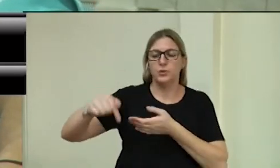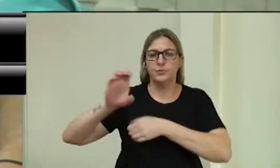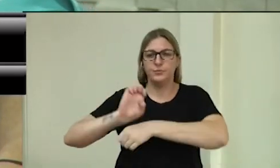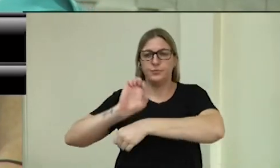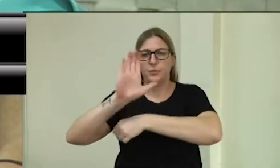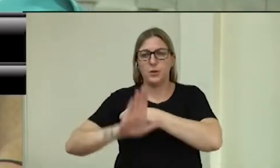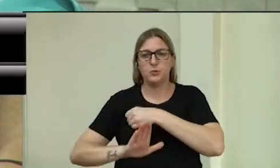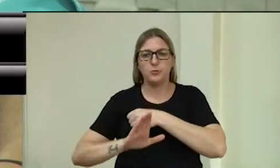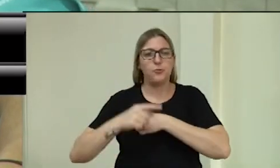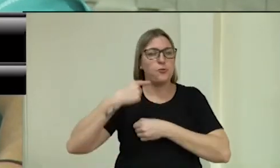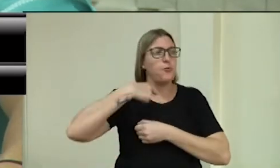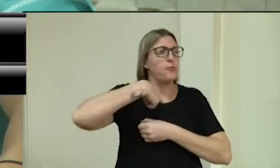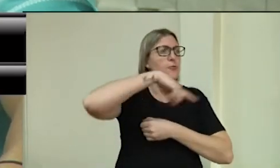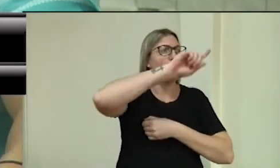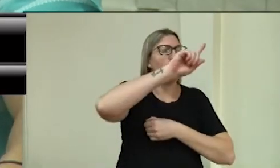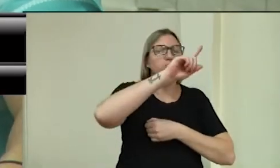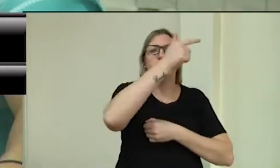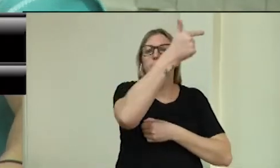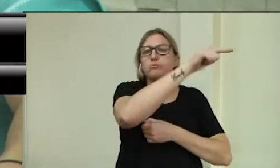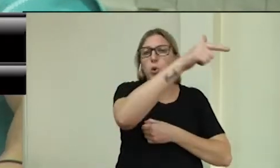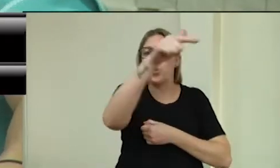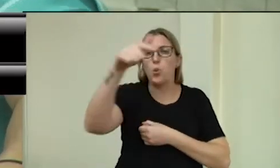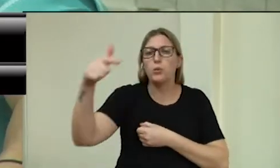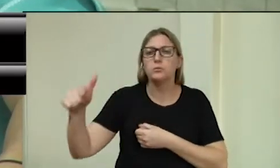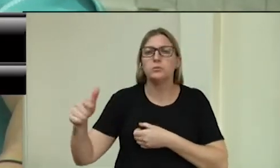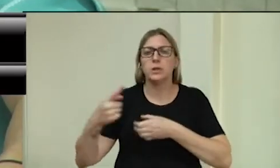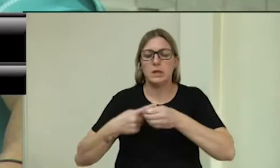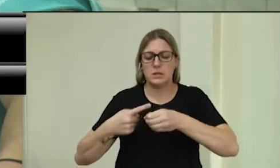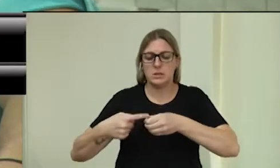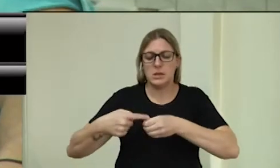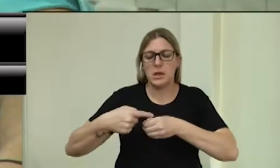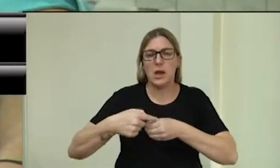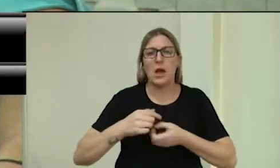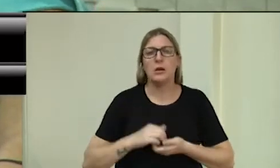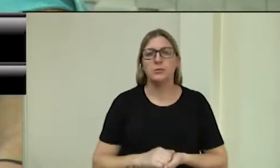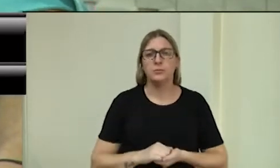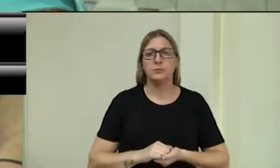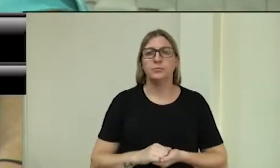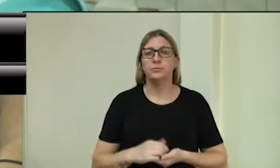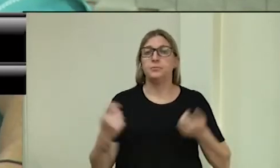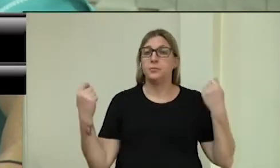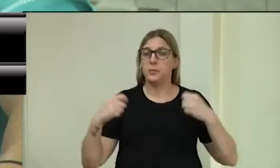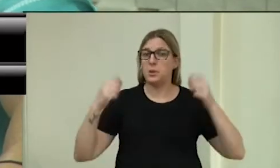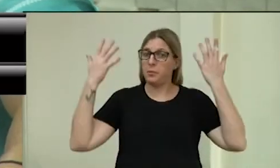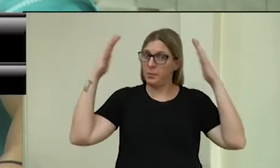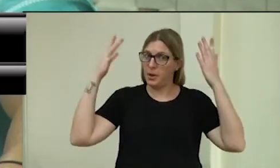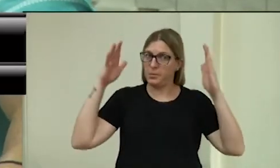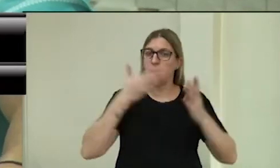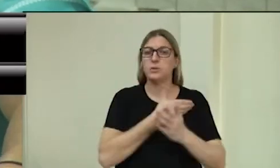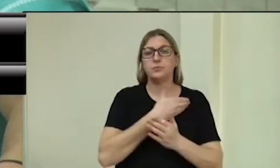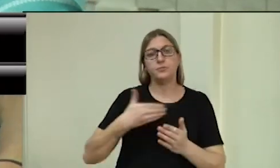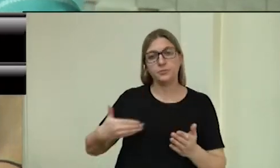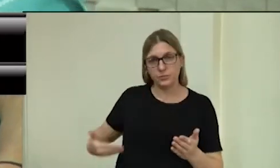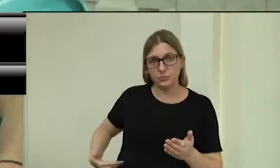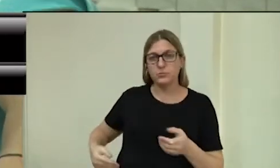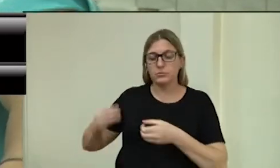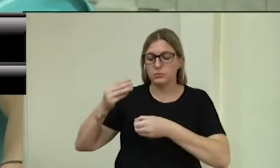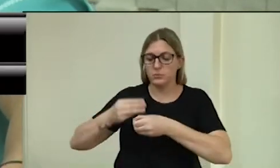indo para outra cidade. E aí está, e aqui nós temos que parabenizar o nosso governo municipal,